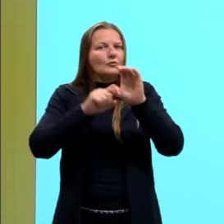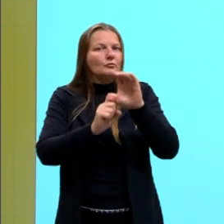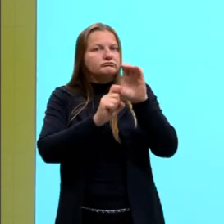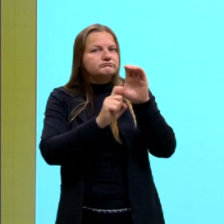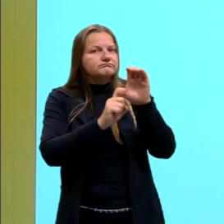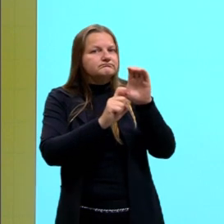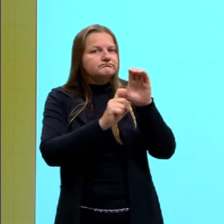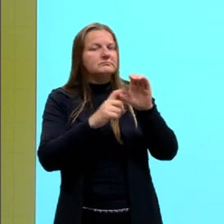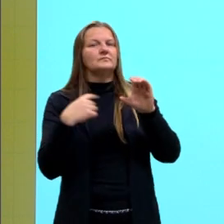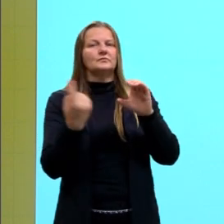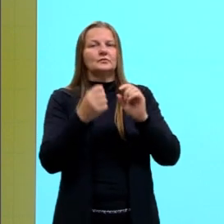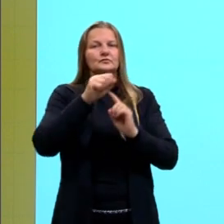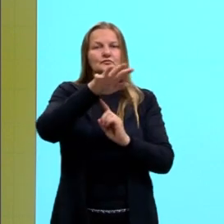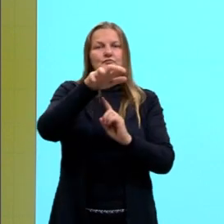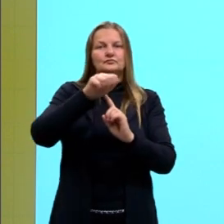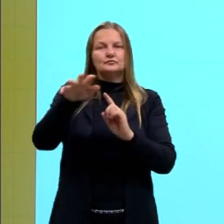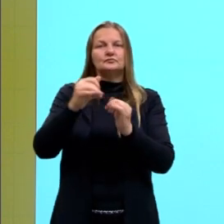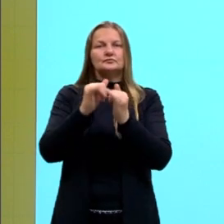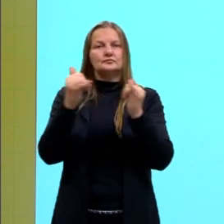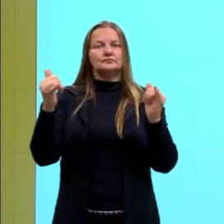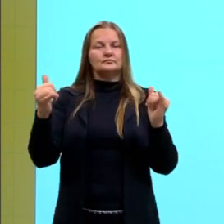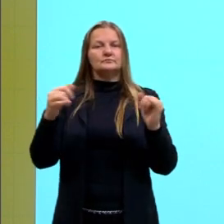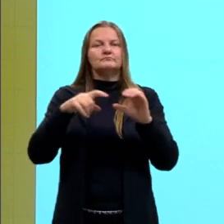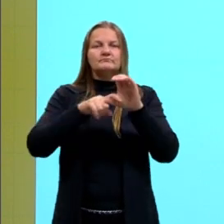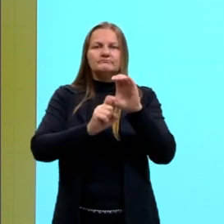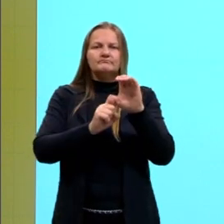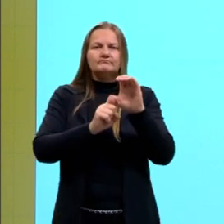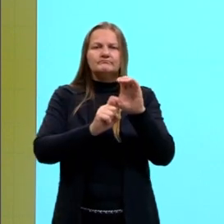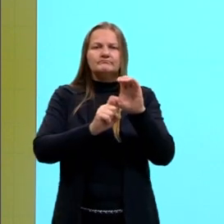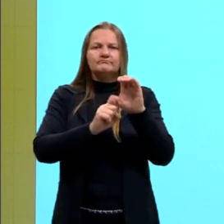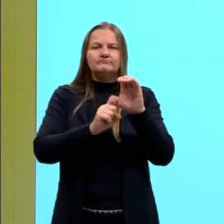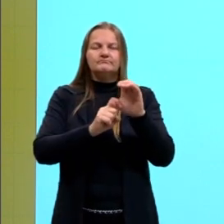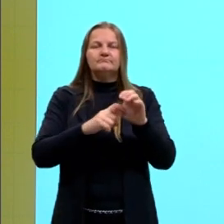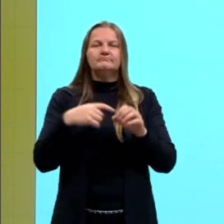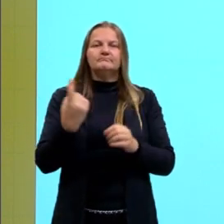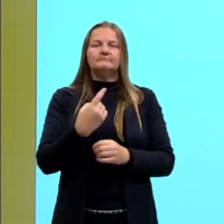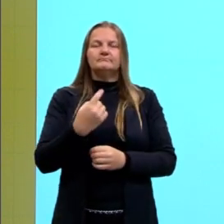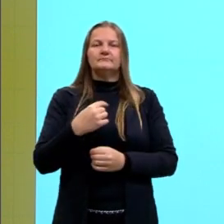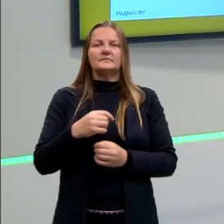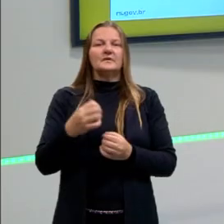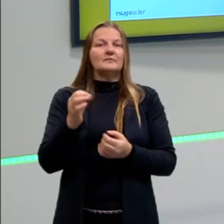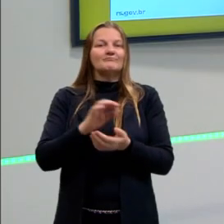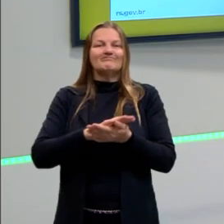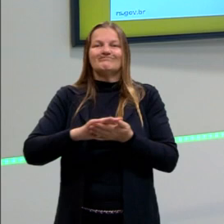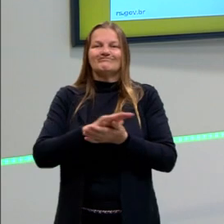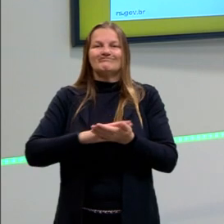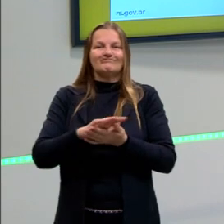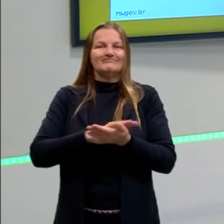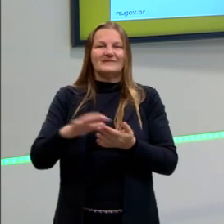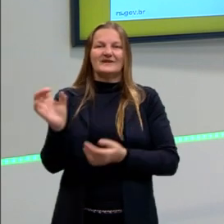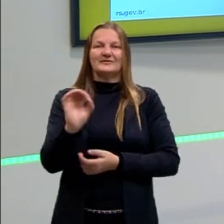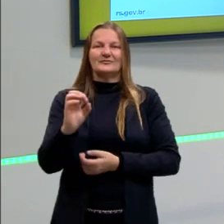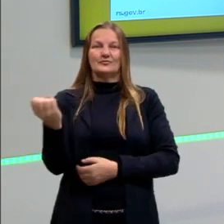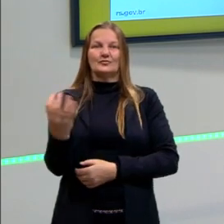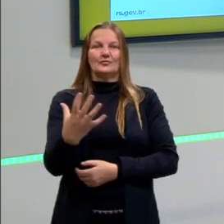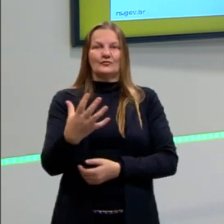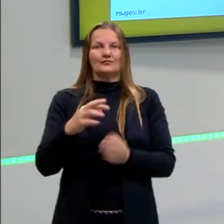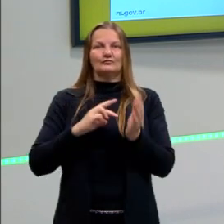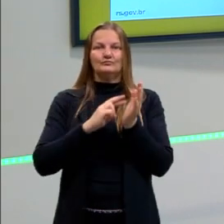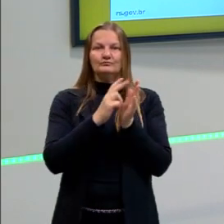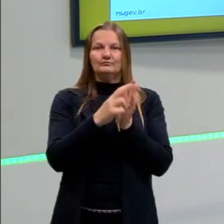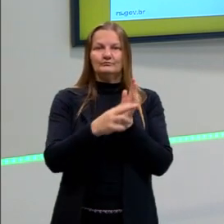dessas matrizes energéticas, dessa energia não renovável que nós temos. agora nós estamos tendo aí